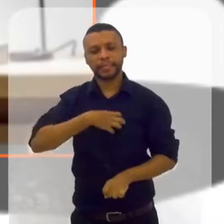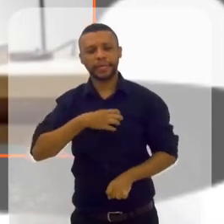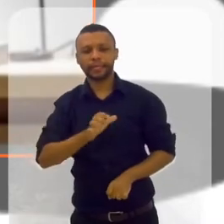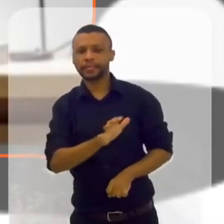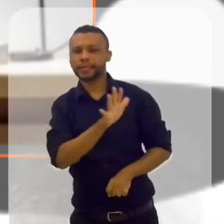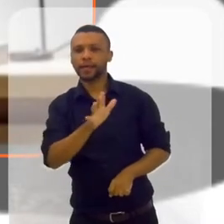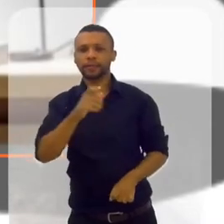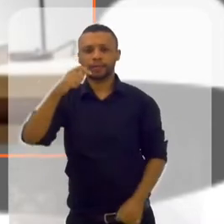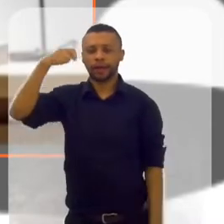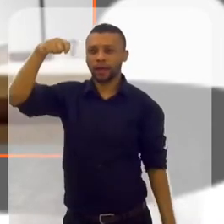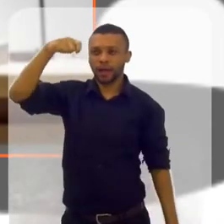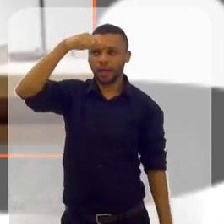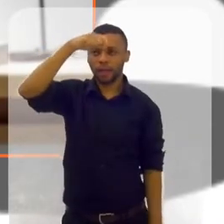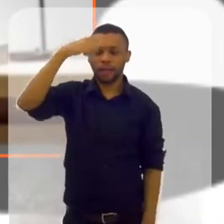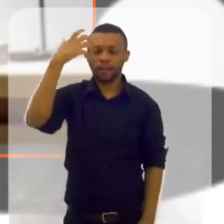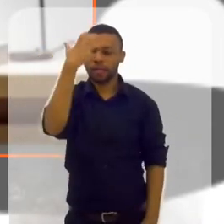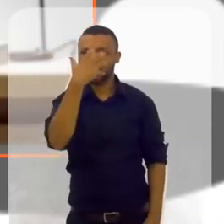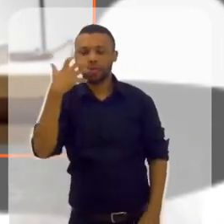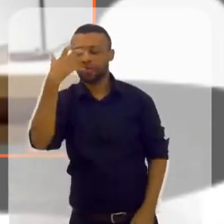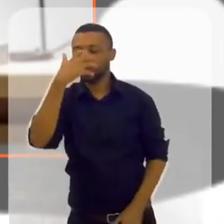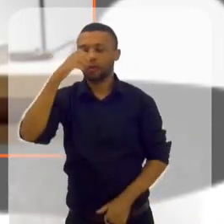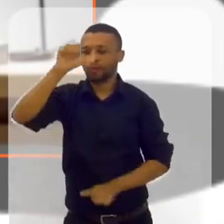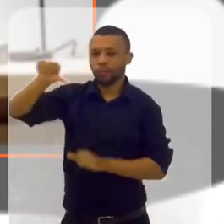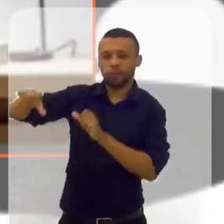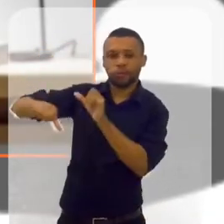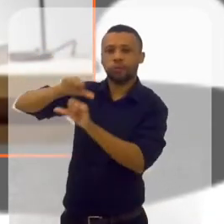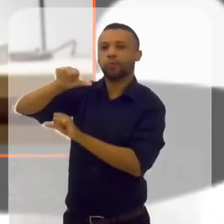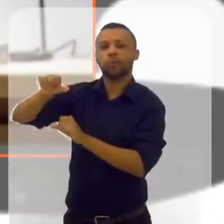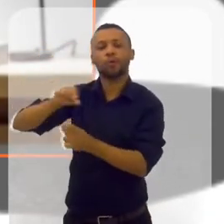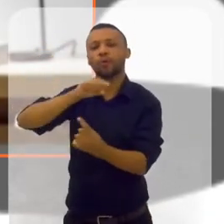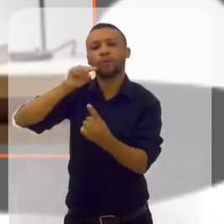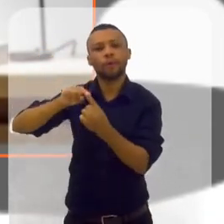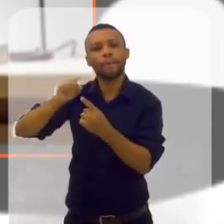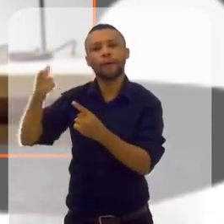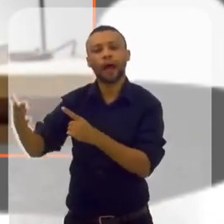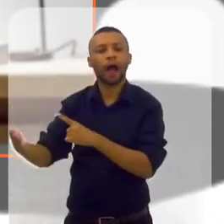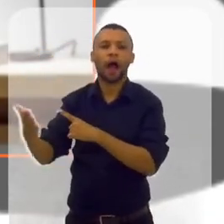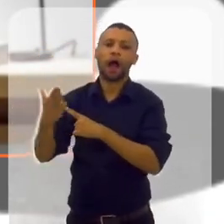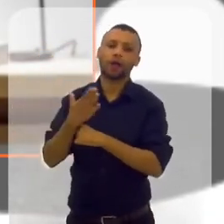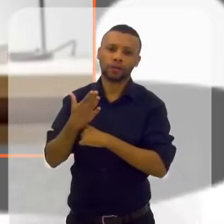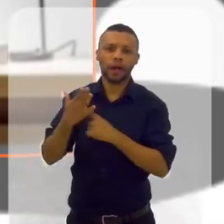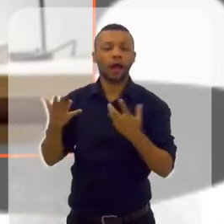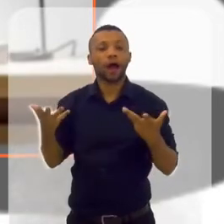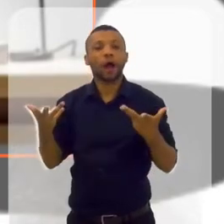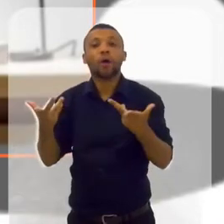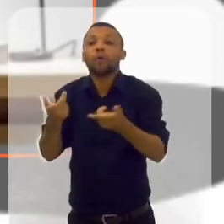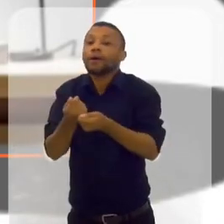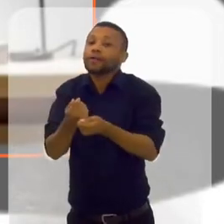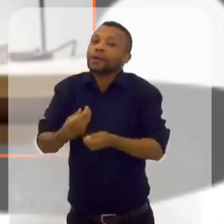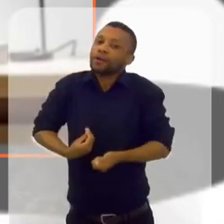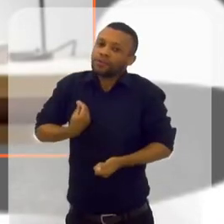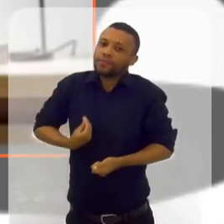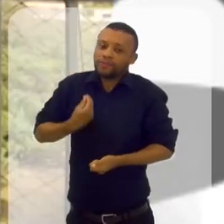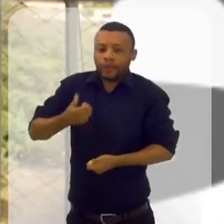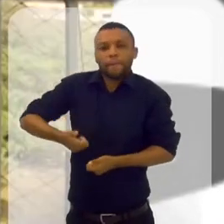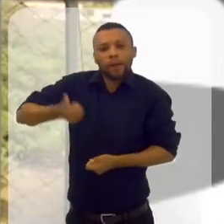desse estado hipnótico, que a gente nem se dava conta, para poder se beneficiar de uma qualidade de vida melhor agora?